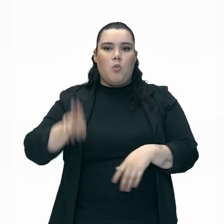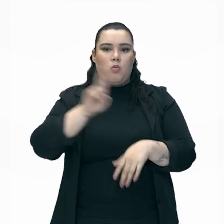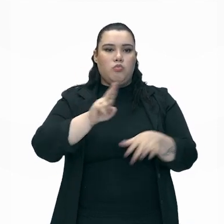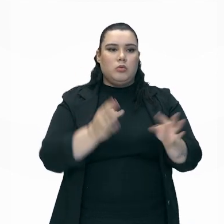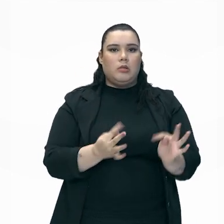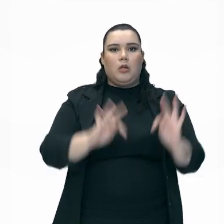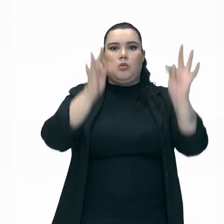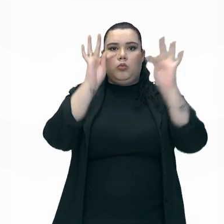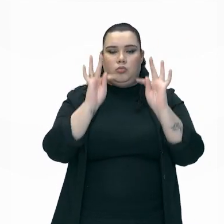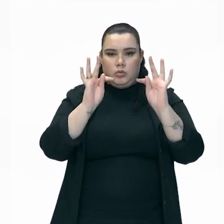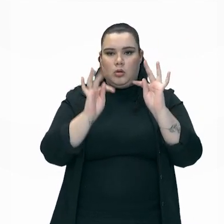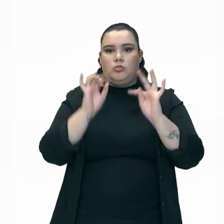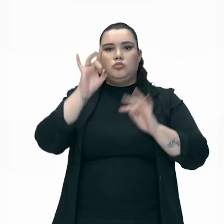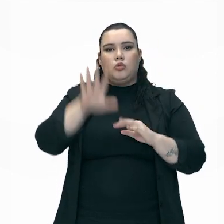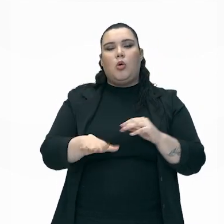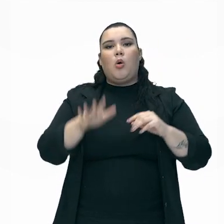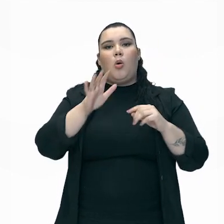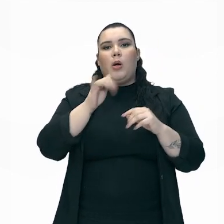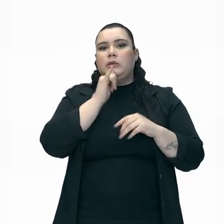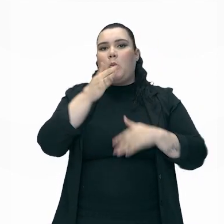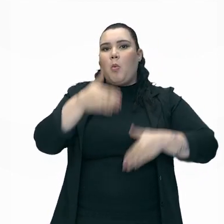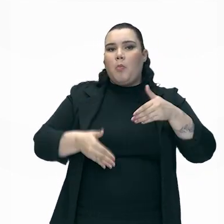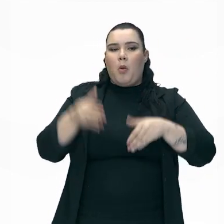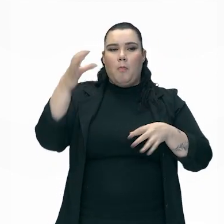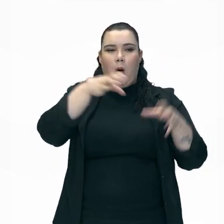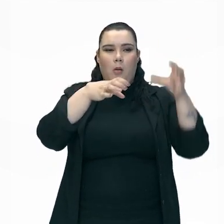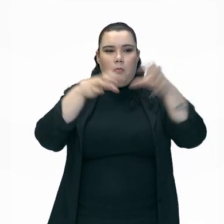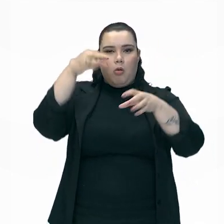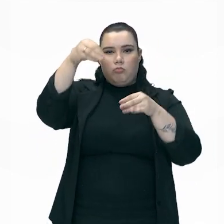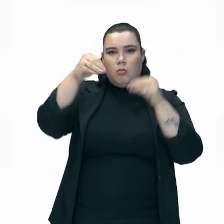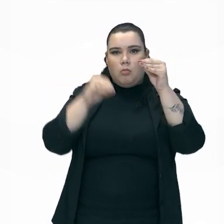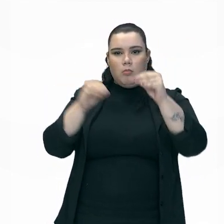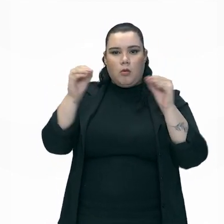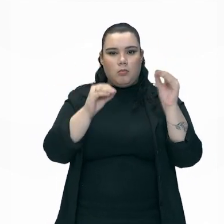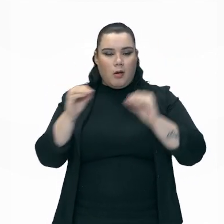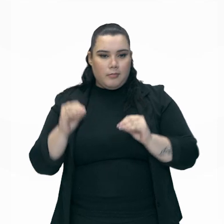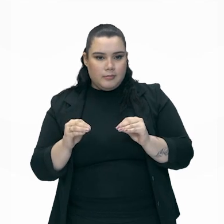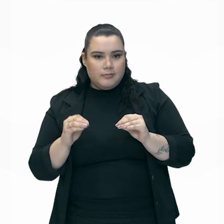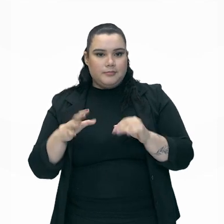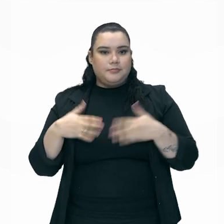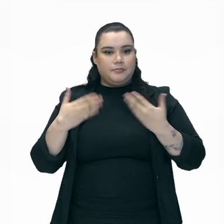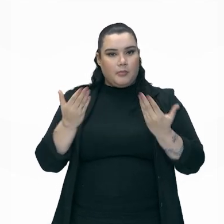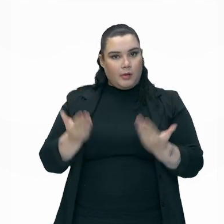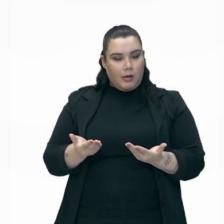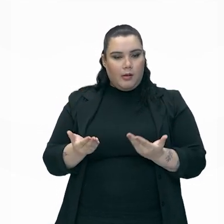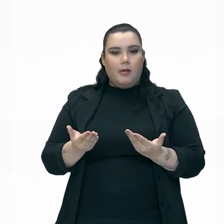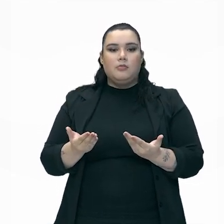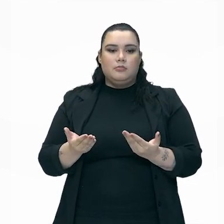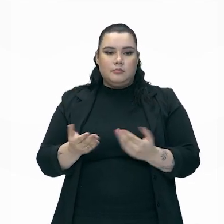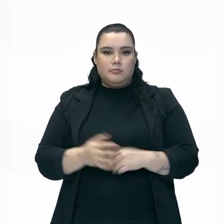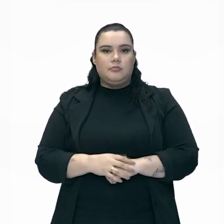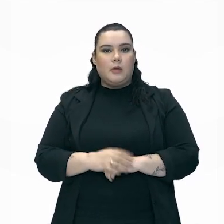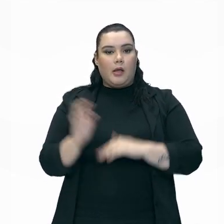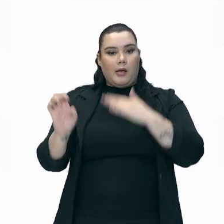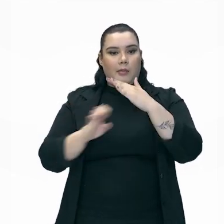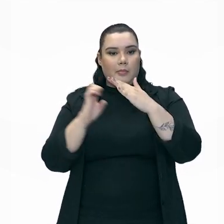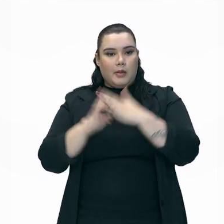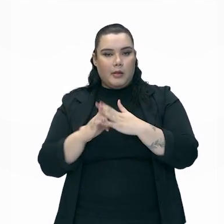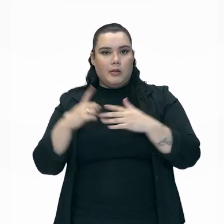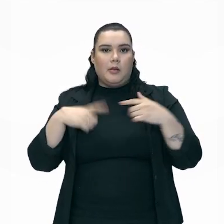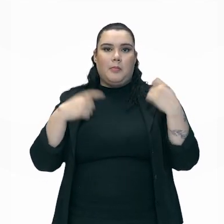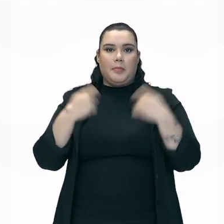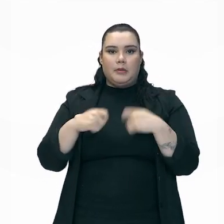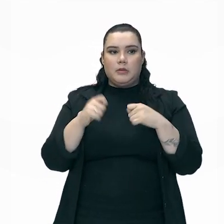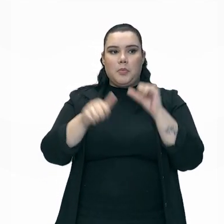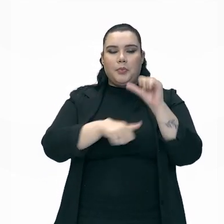mais dinheiro que aquela empresa vai ter que pagar. E a gente tem uma necessidade ao longo... As empresas tiveram essa necessidade ao longo do tempo de otimizar